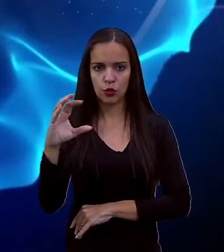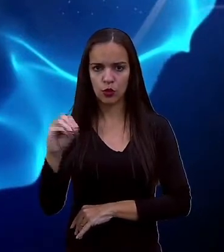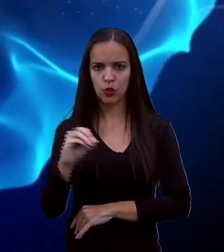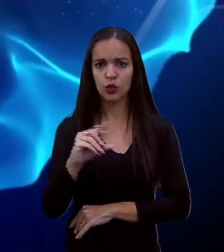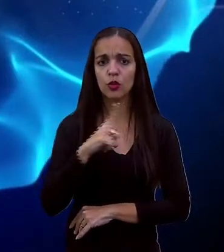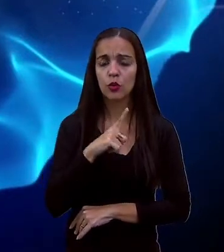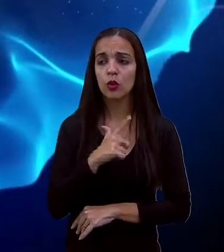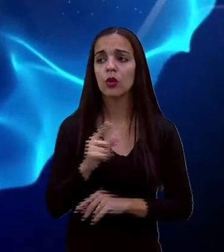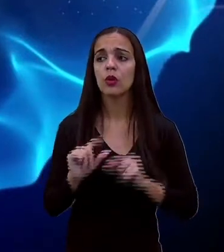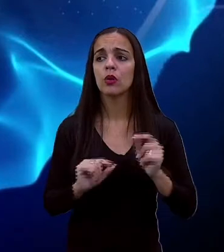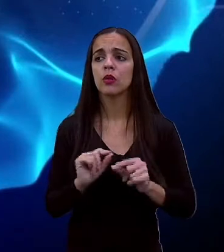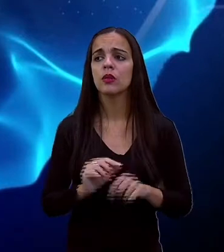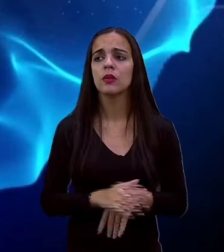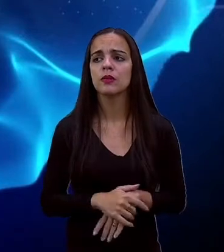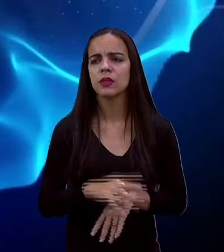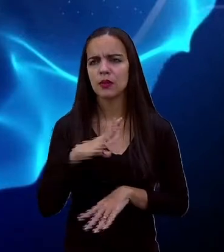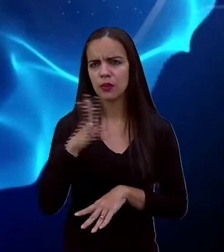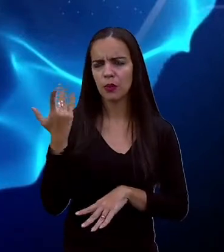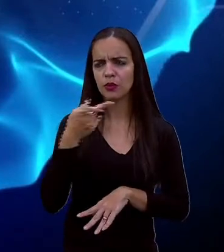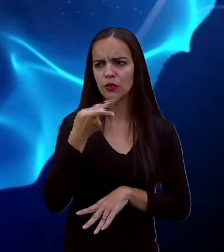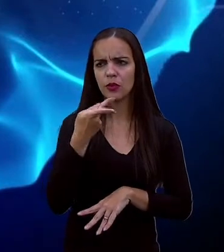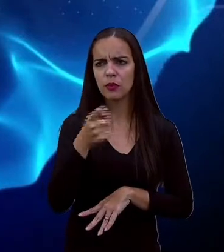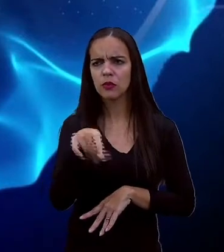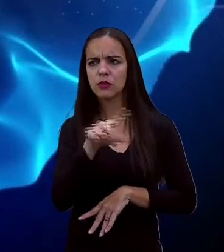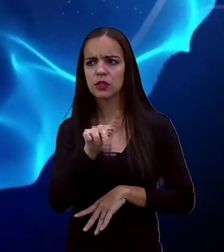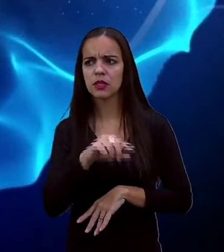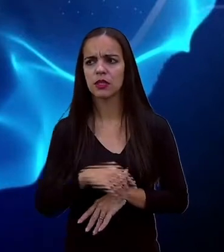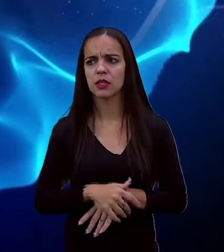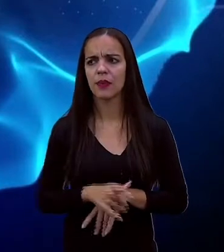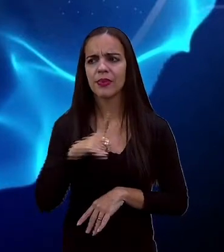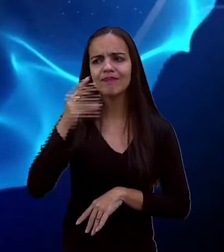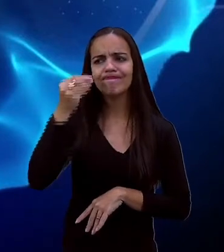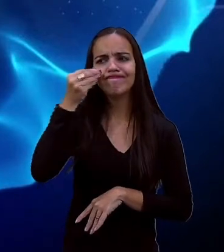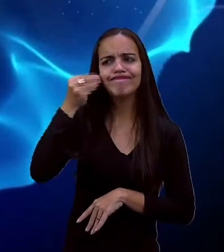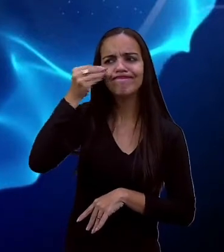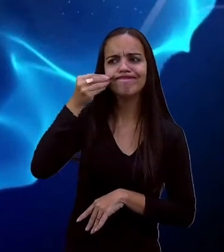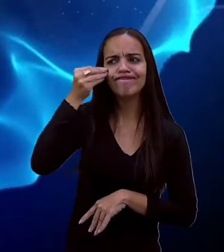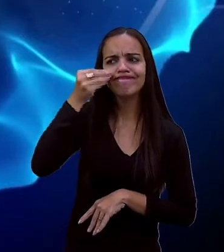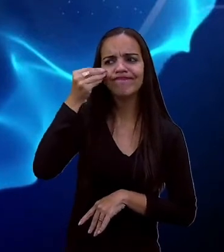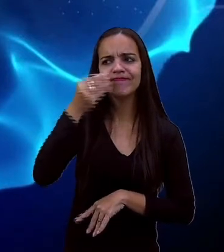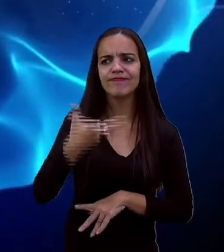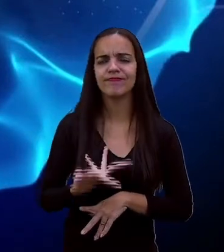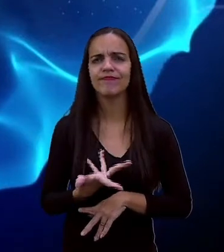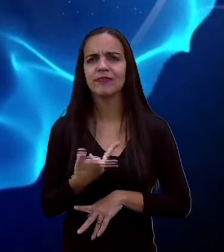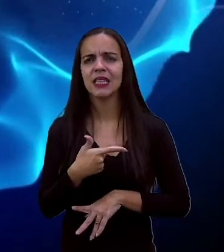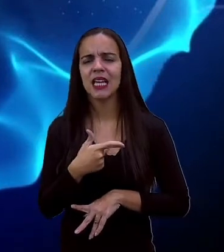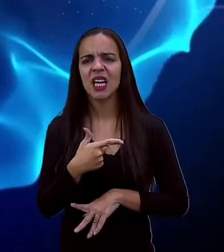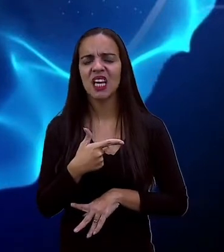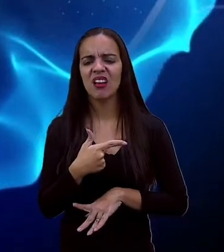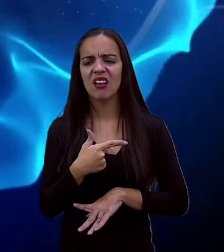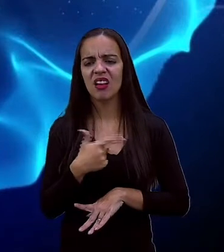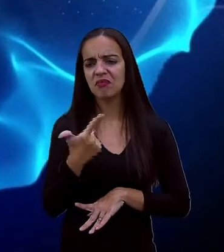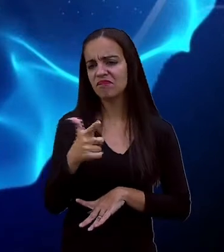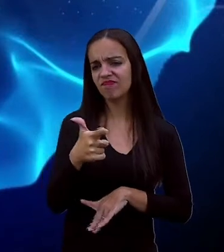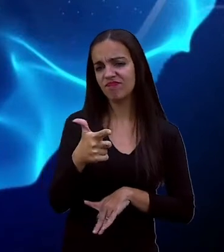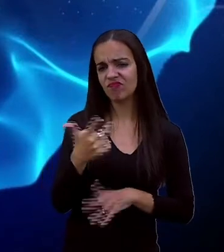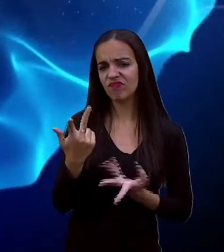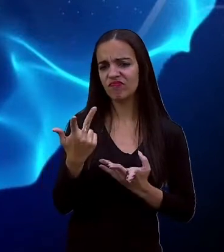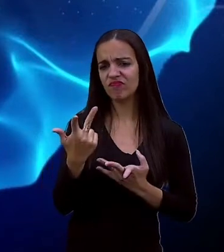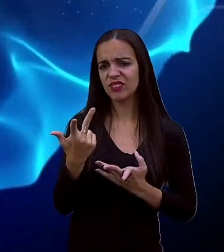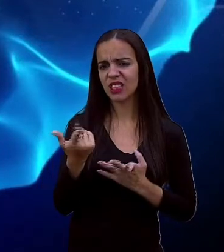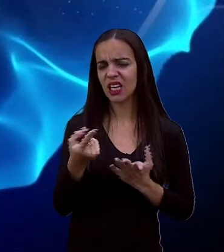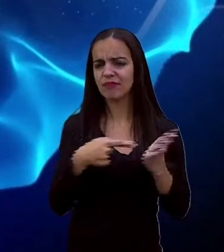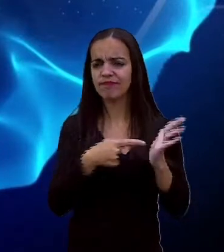psicológicos, como eu falei pra vocês, essa experiência interna, ela é mais relevante do que as ações externas, certo?